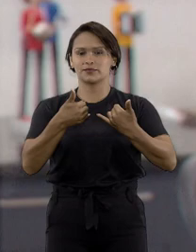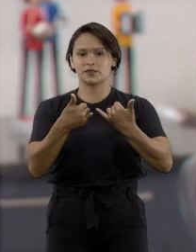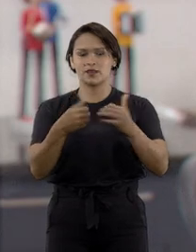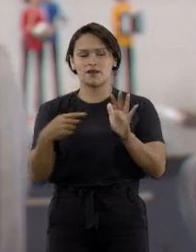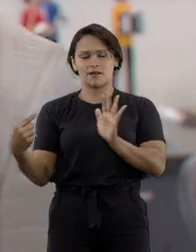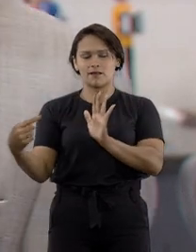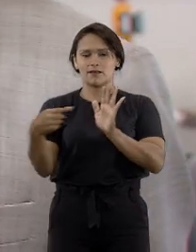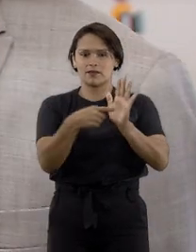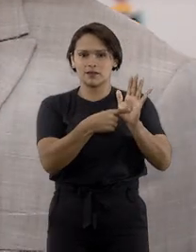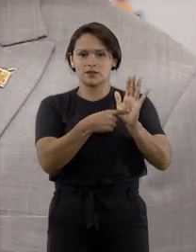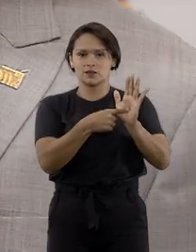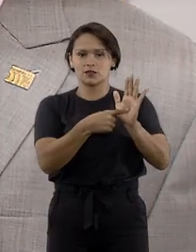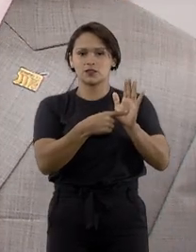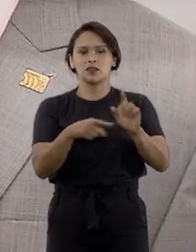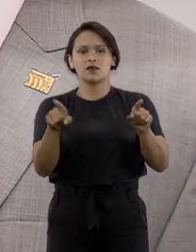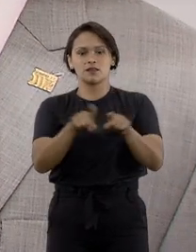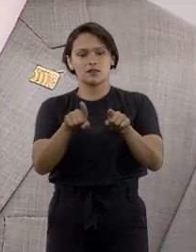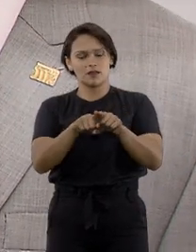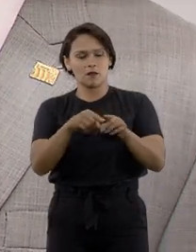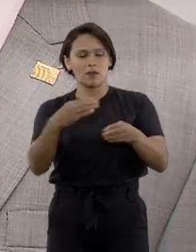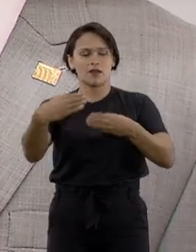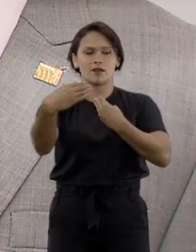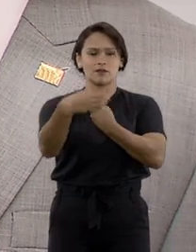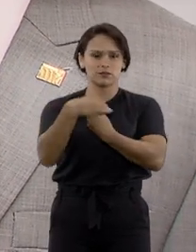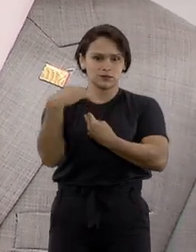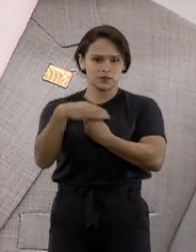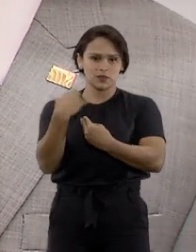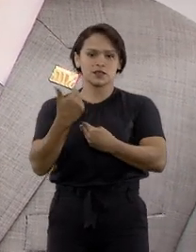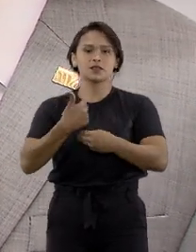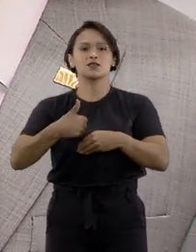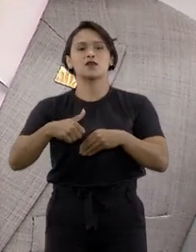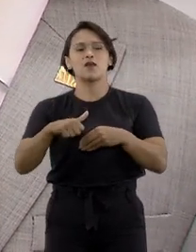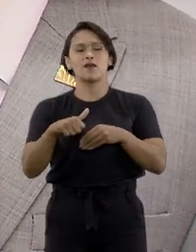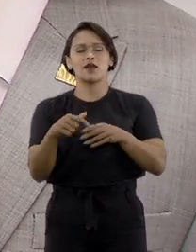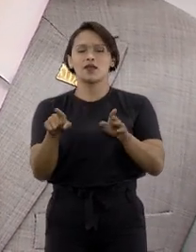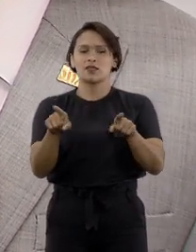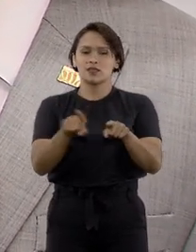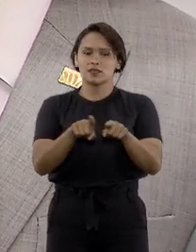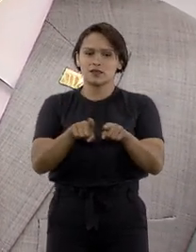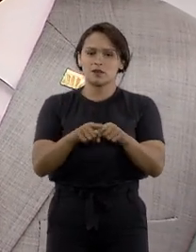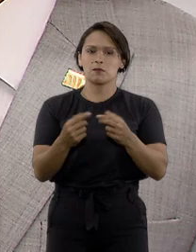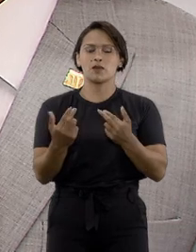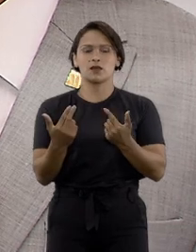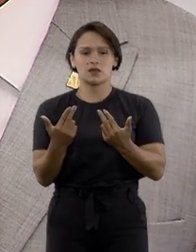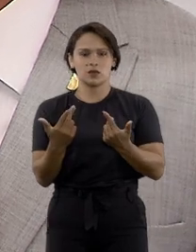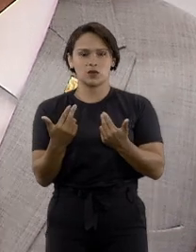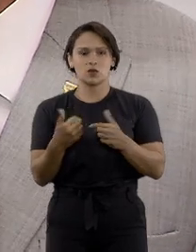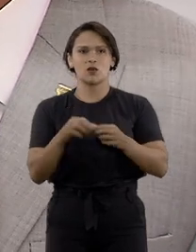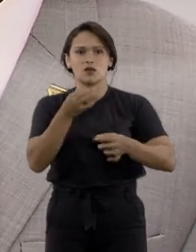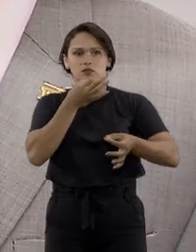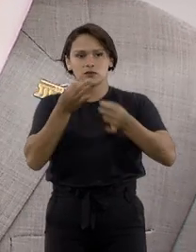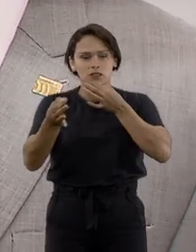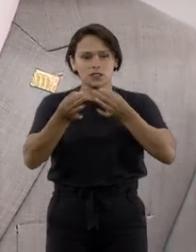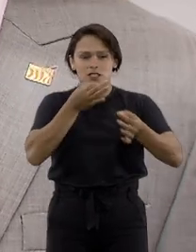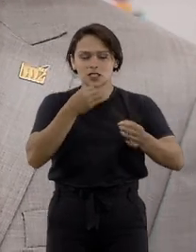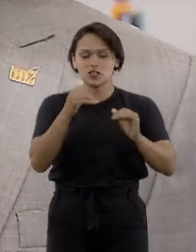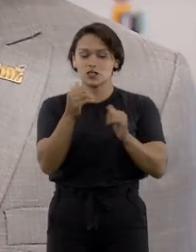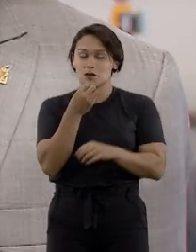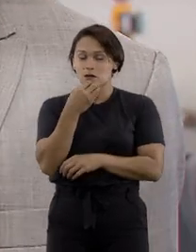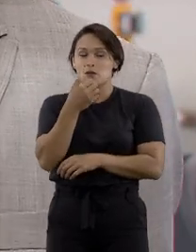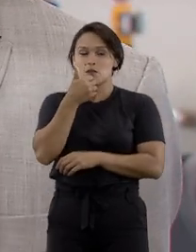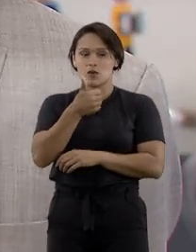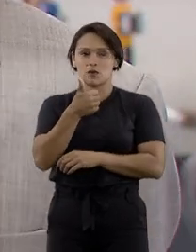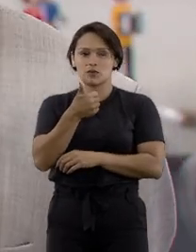de receber orientações de receber ao mesmo tempo críticas construtivas no